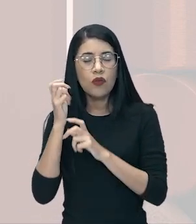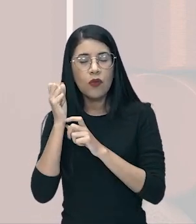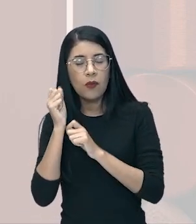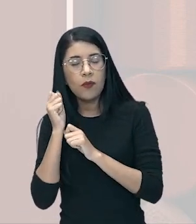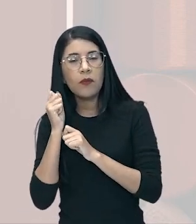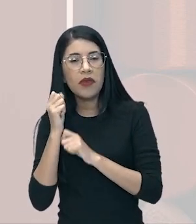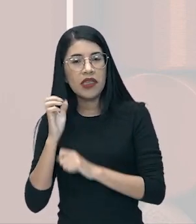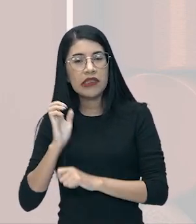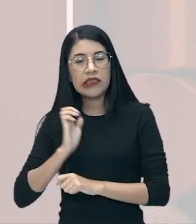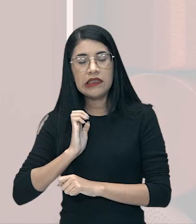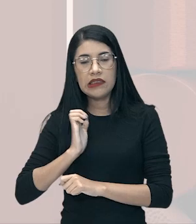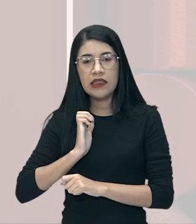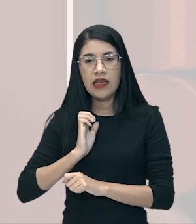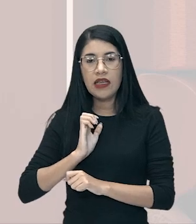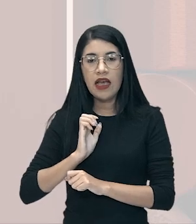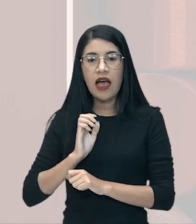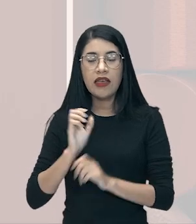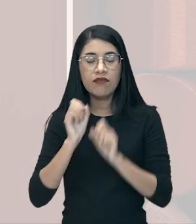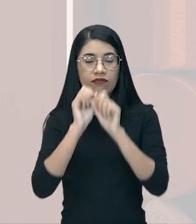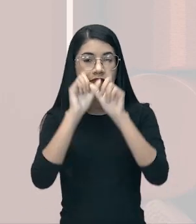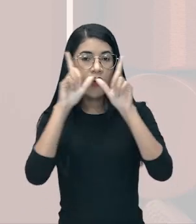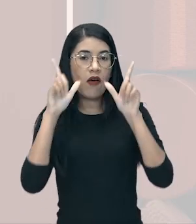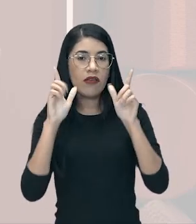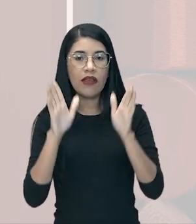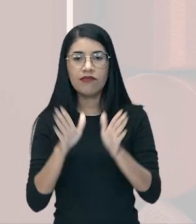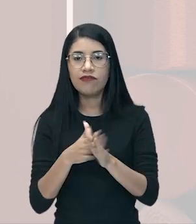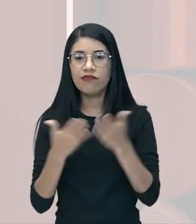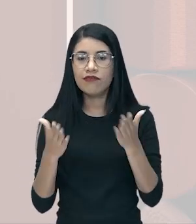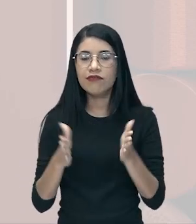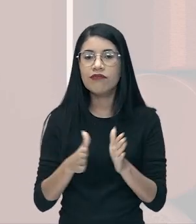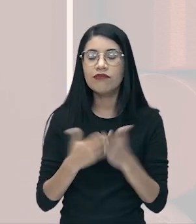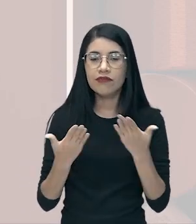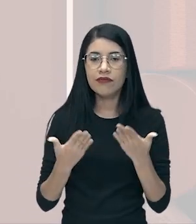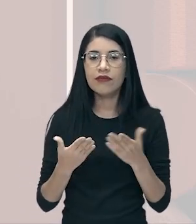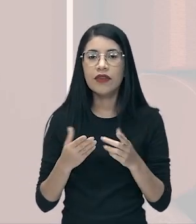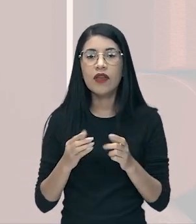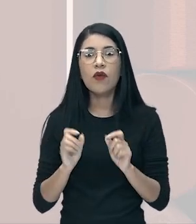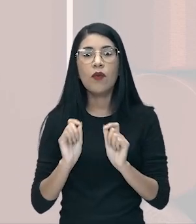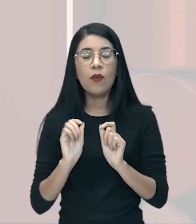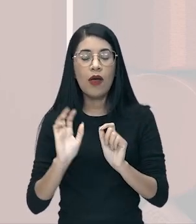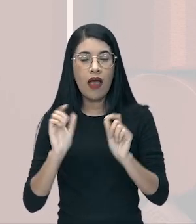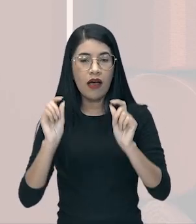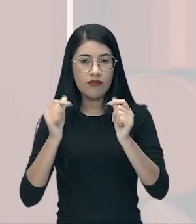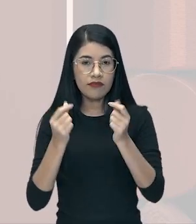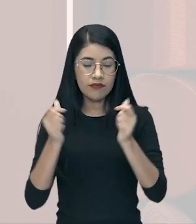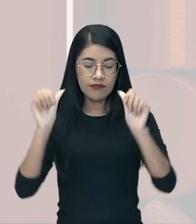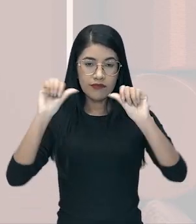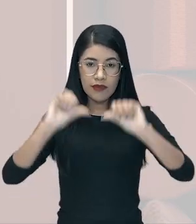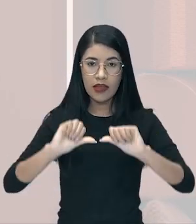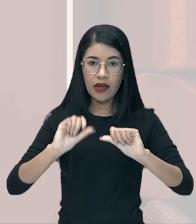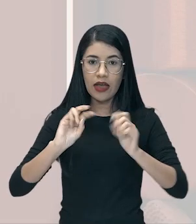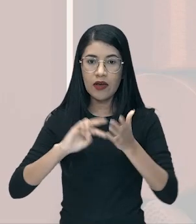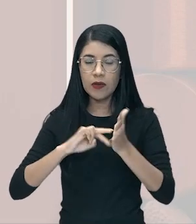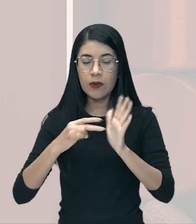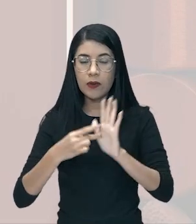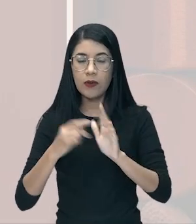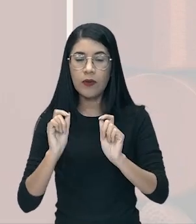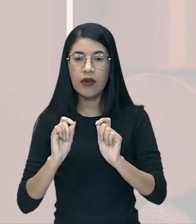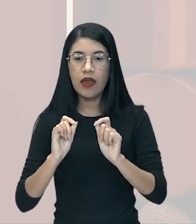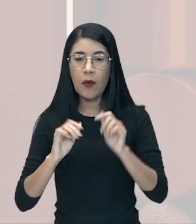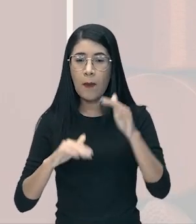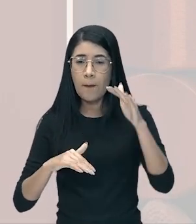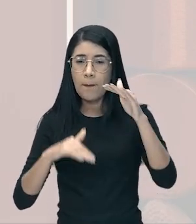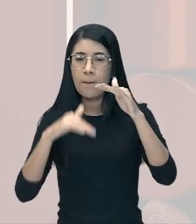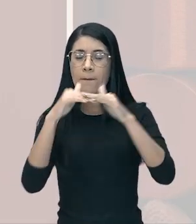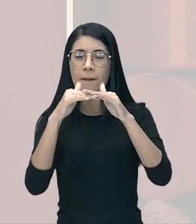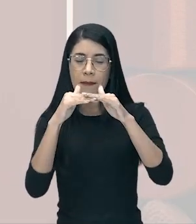acordar pobres. Essa queda, esse crash da Bolsa de Valores simbolizou ali o ápice dessa crise,